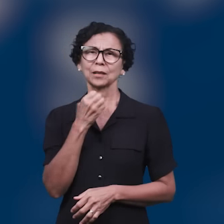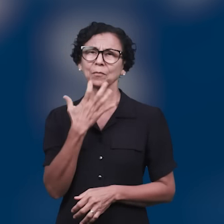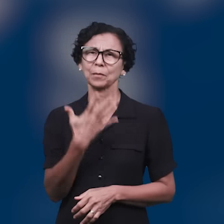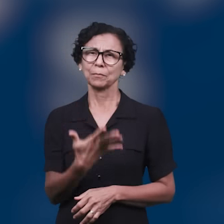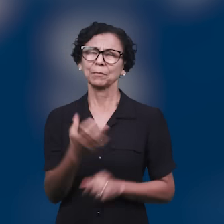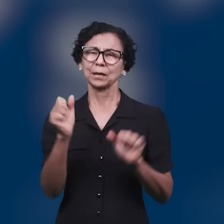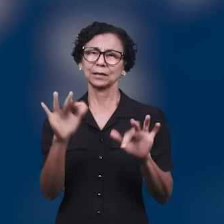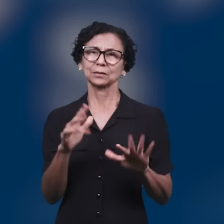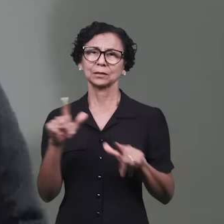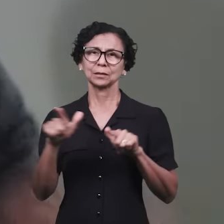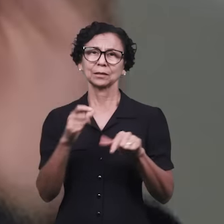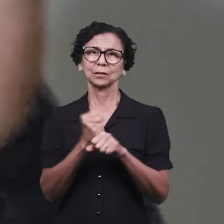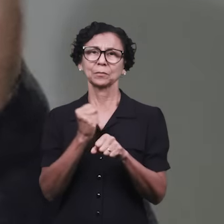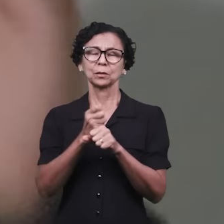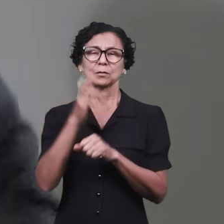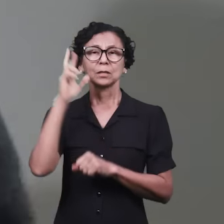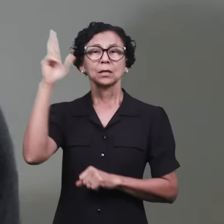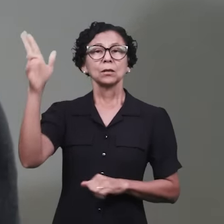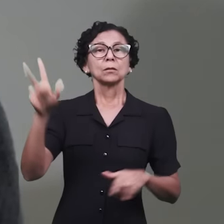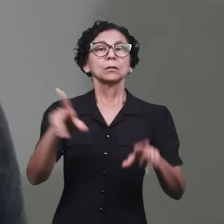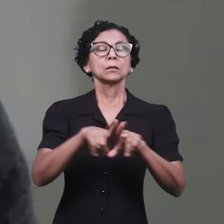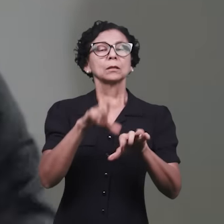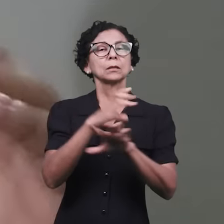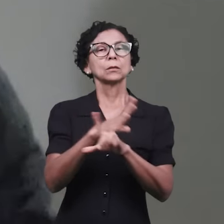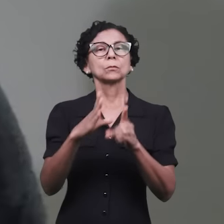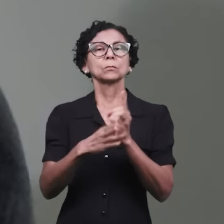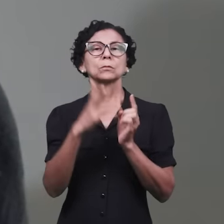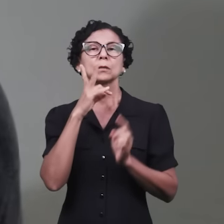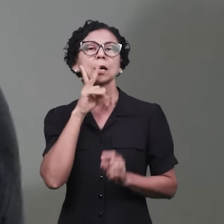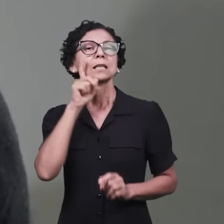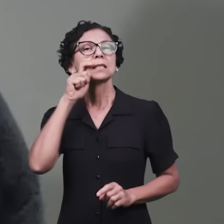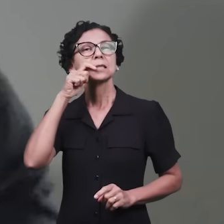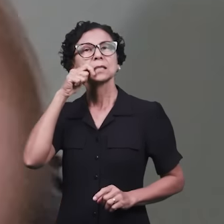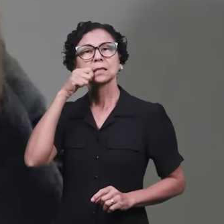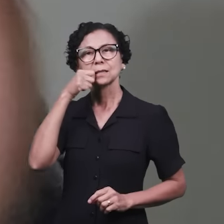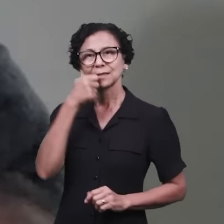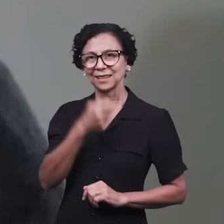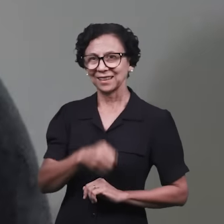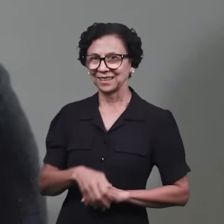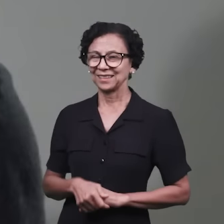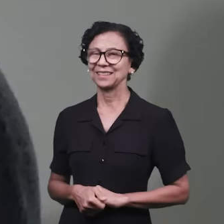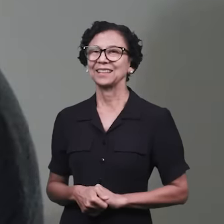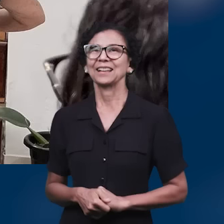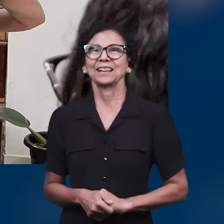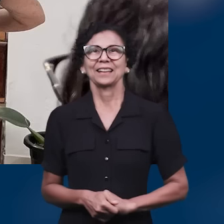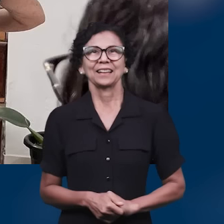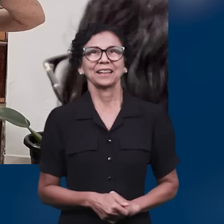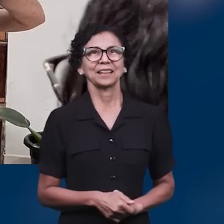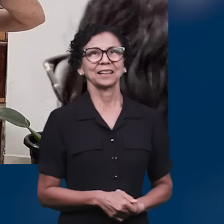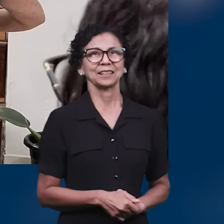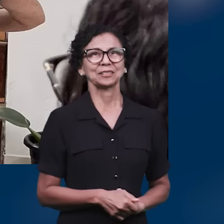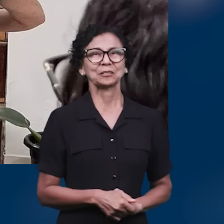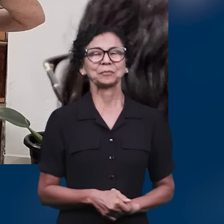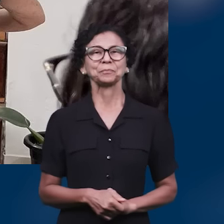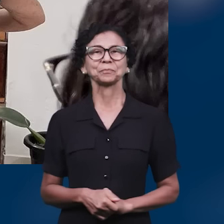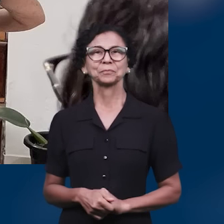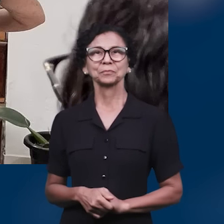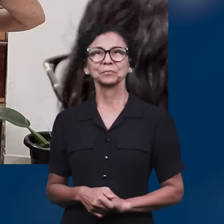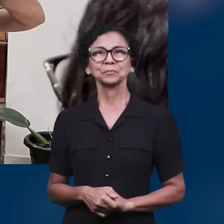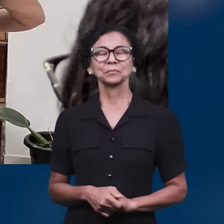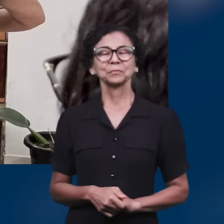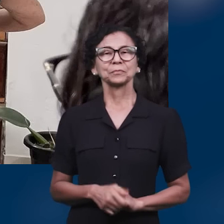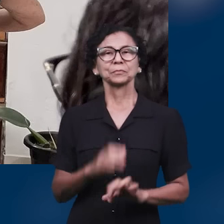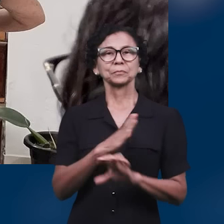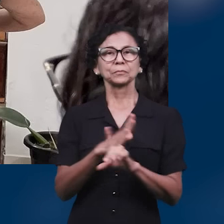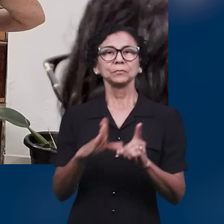Bendito seja o nome do Senhor. Tivemos também, irmãos, um culto de ceia ali na ICM Belmonte. Ocorreu na ICM Belmonte